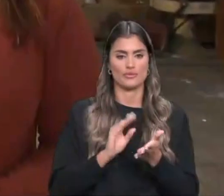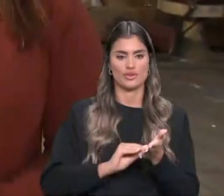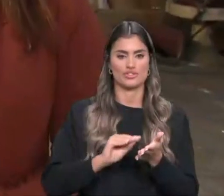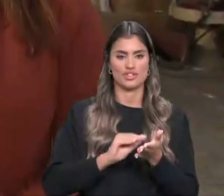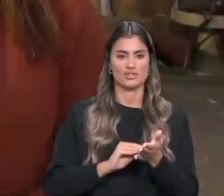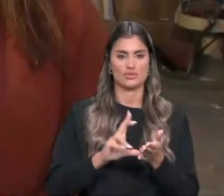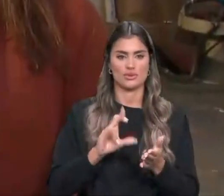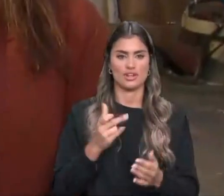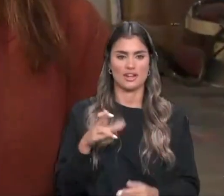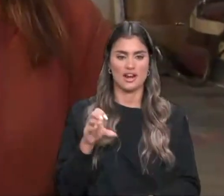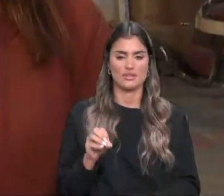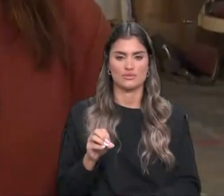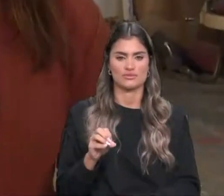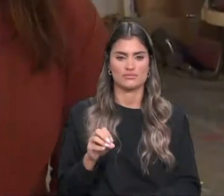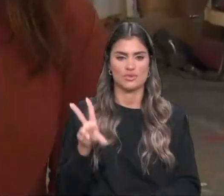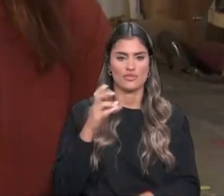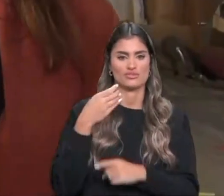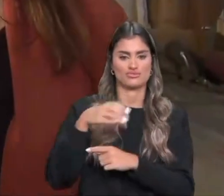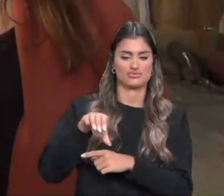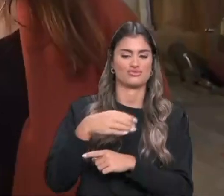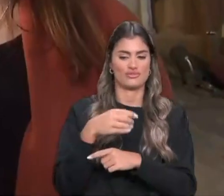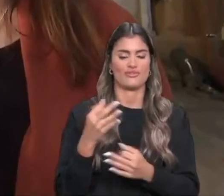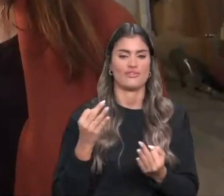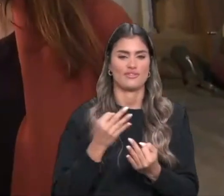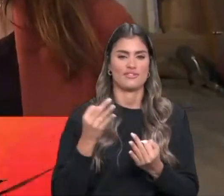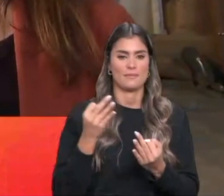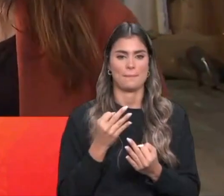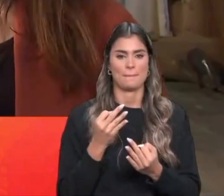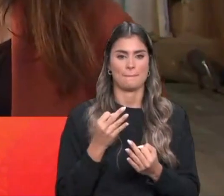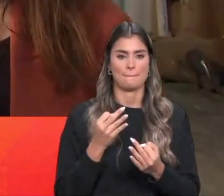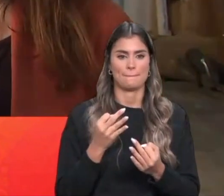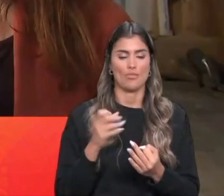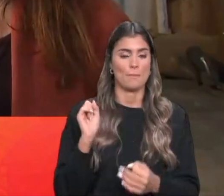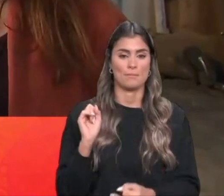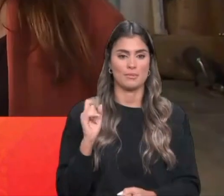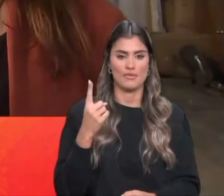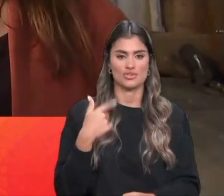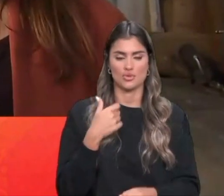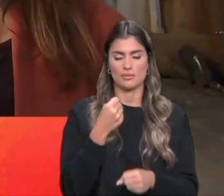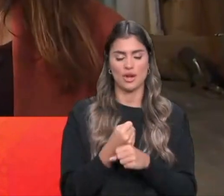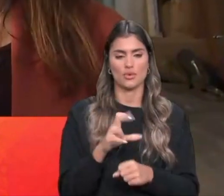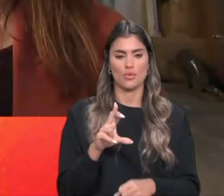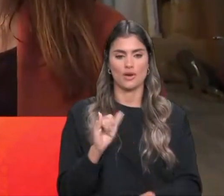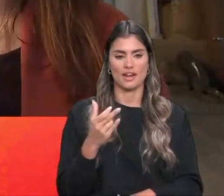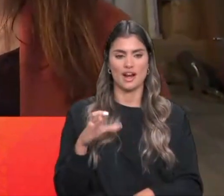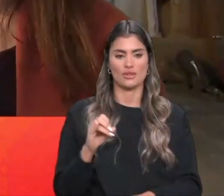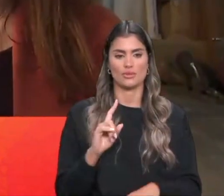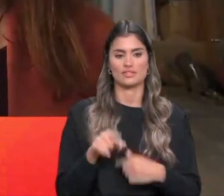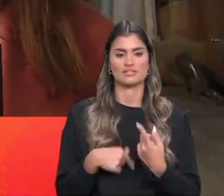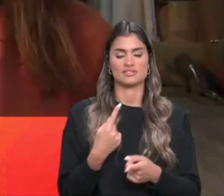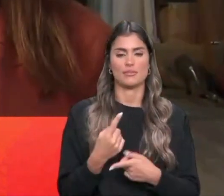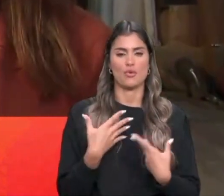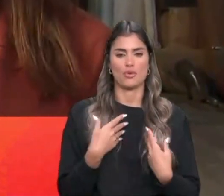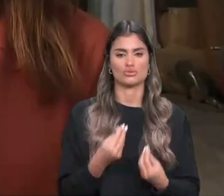Palavras certas, está a o sino. exatamente. Não, é porque já não é a primeira vez que eu trabalho com o Ricardo e é sempre um prazer fazer